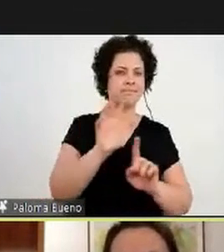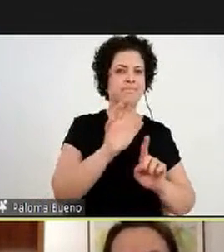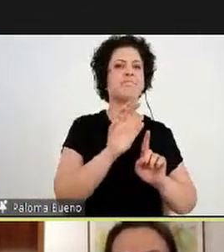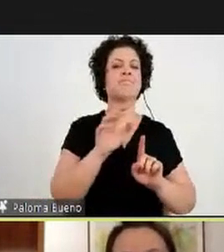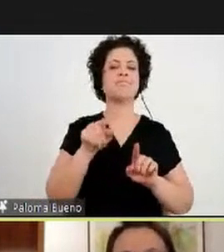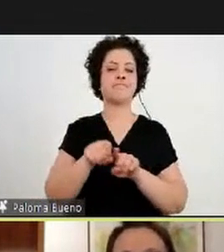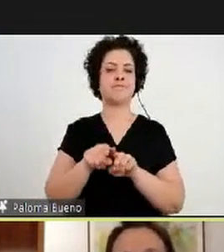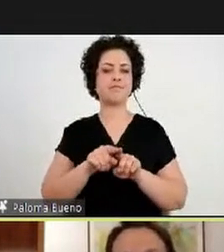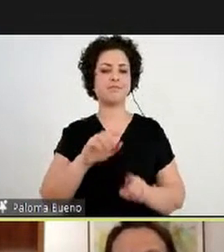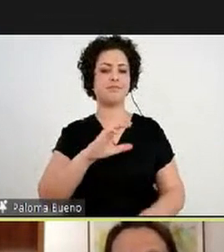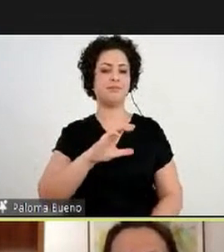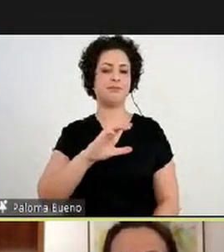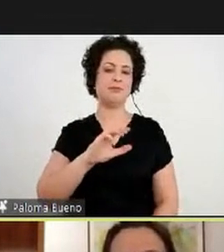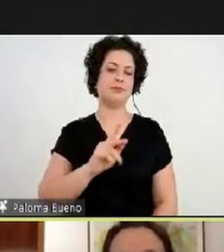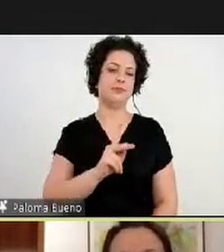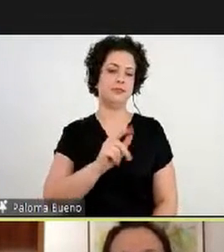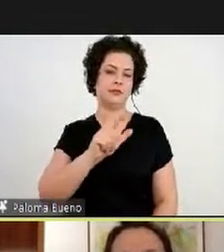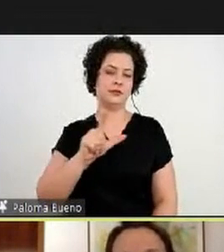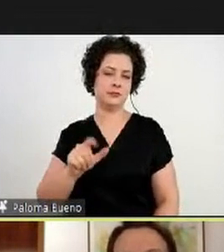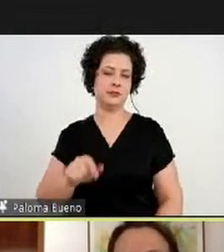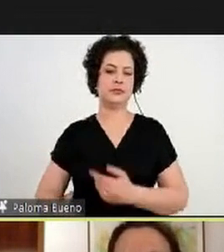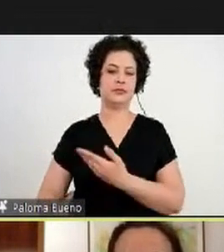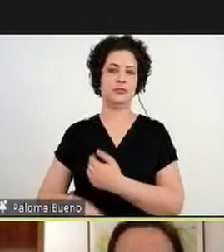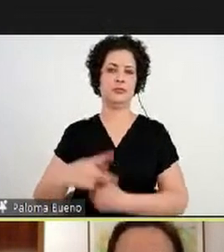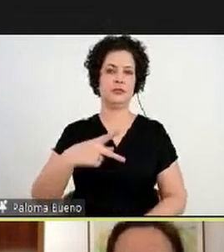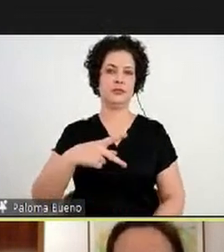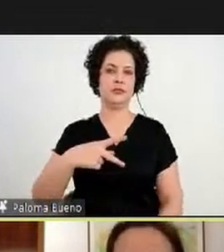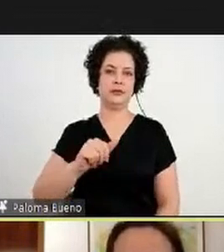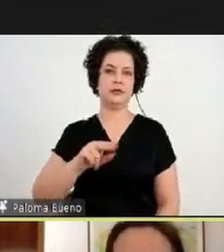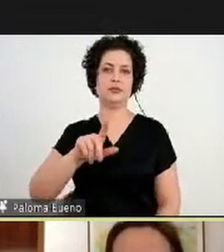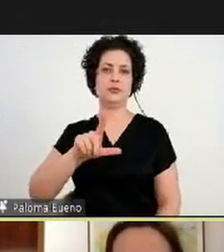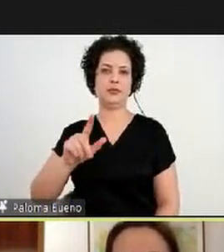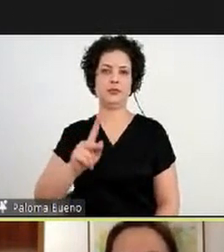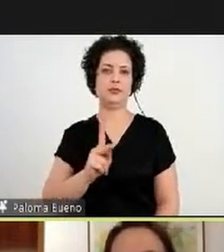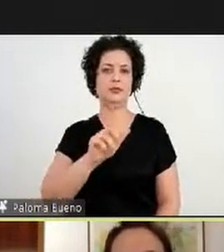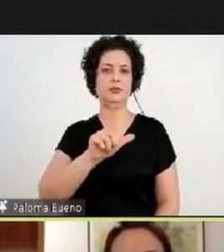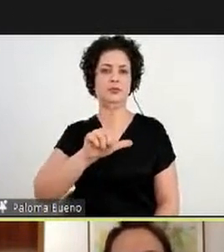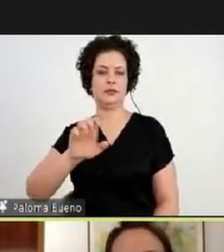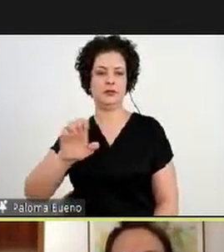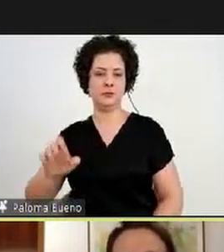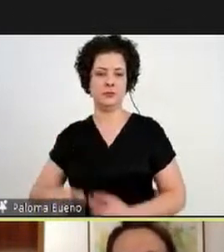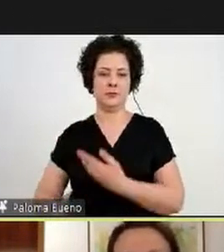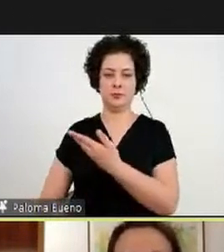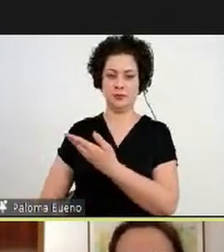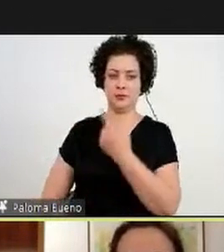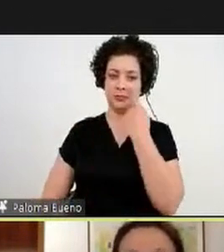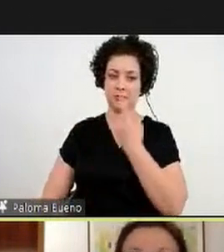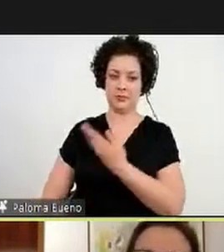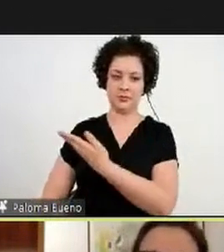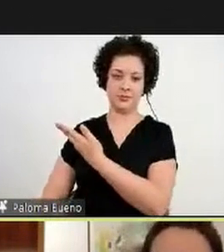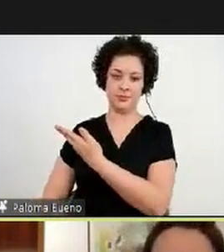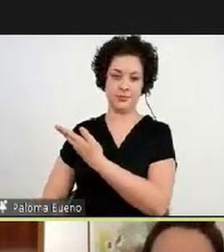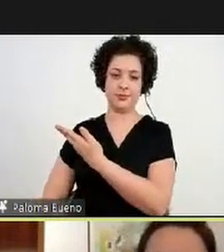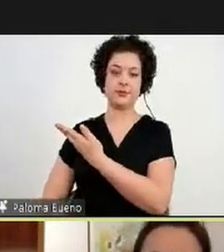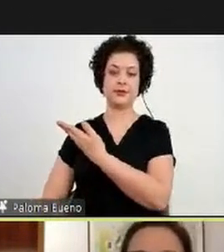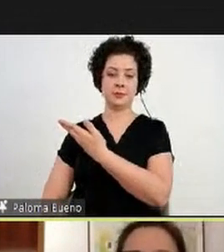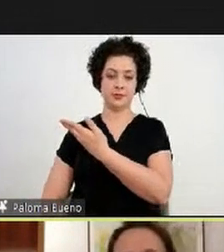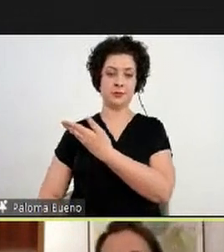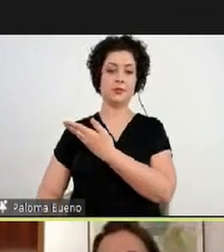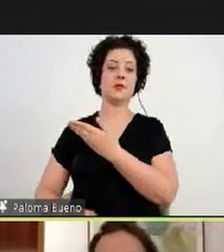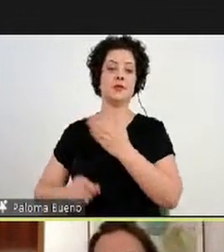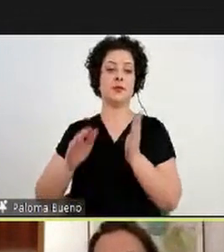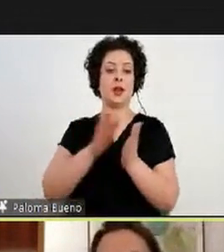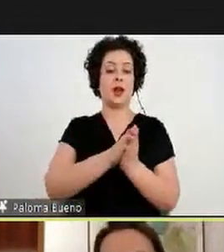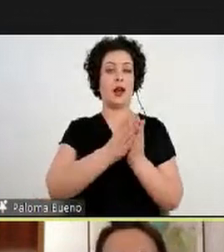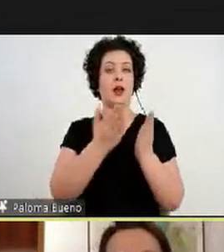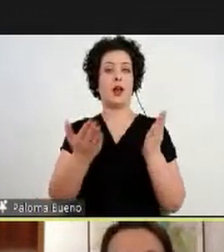o Carl Schmitt Rotluf, Paul Klee, aqui observando essas obras na exposição, vendo essa gravura do